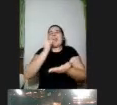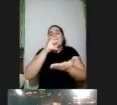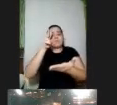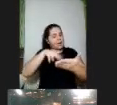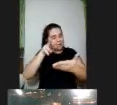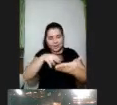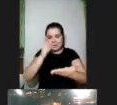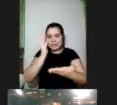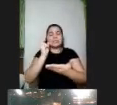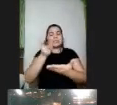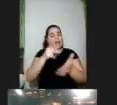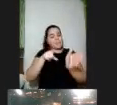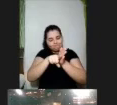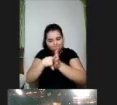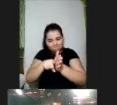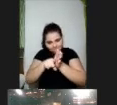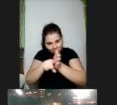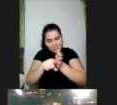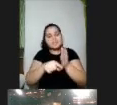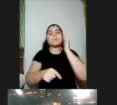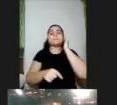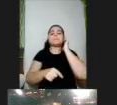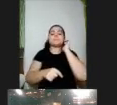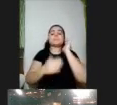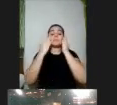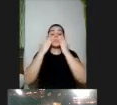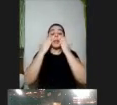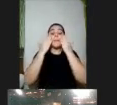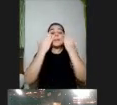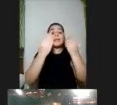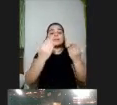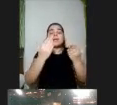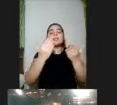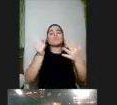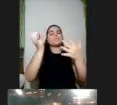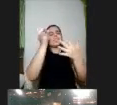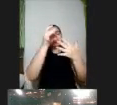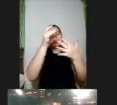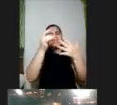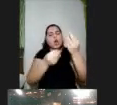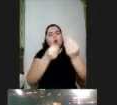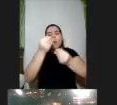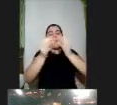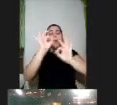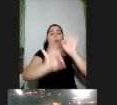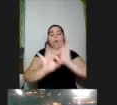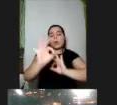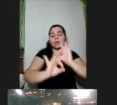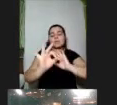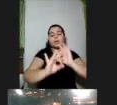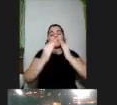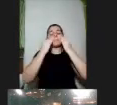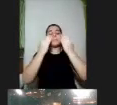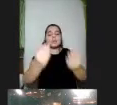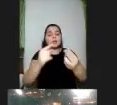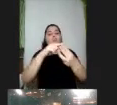está sempre pesquisando sobre o assunto que apresenta não só em detalhes como se organizam se apresentam e se organizam esses